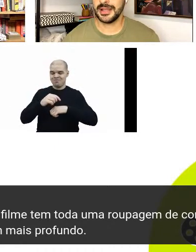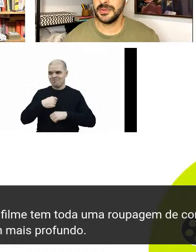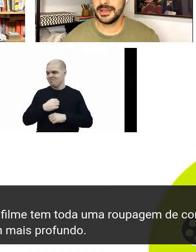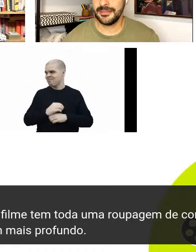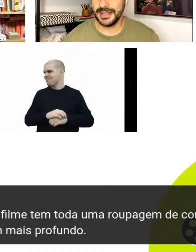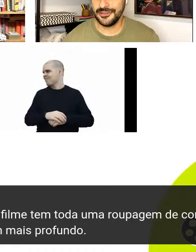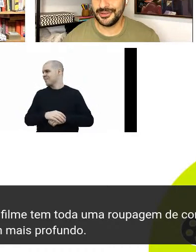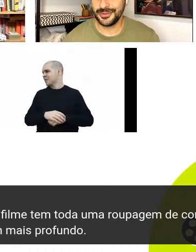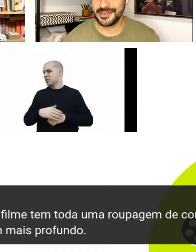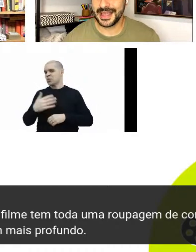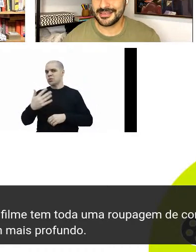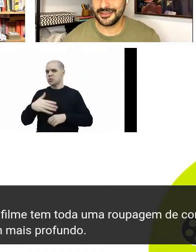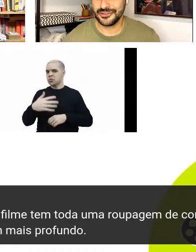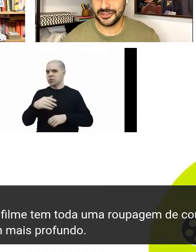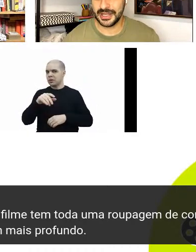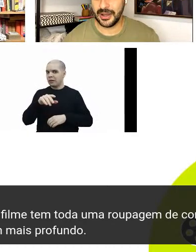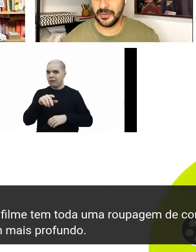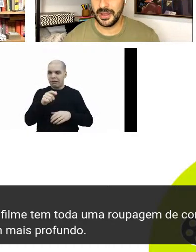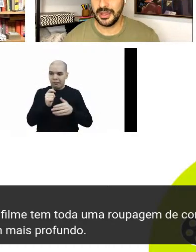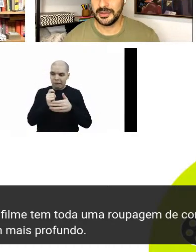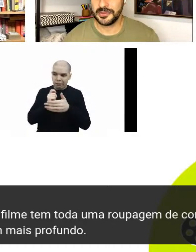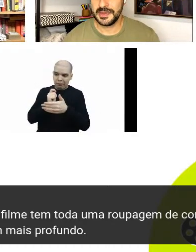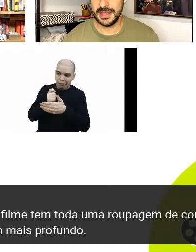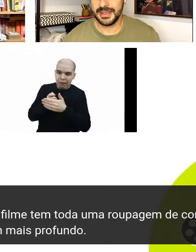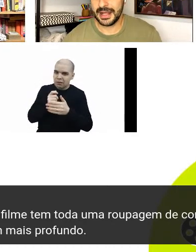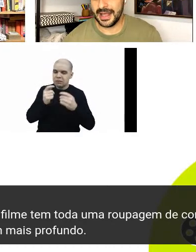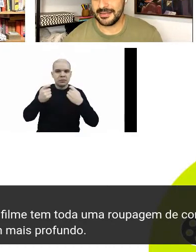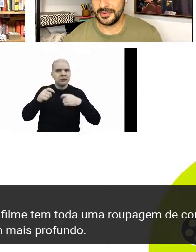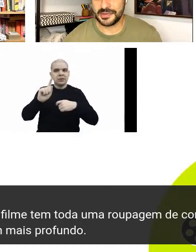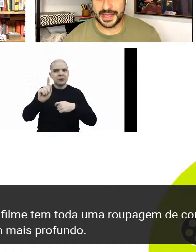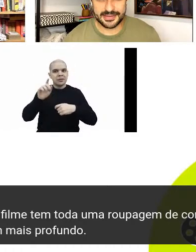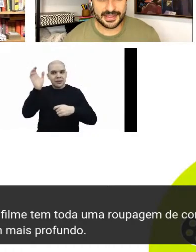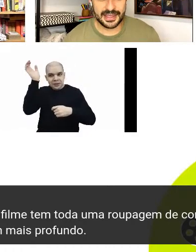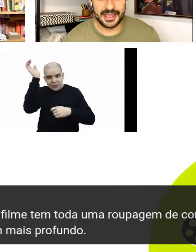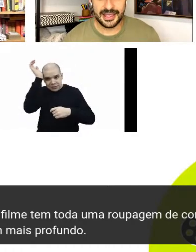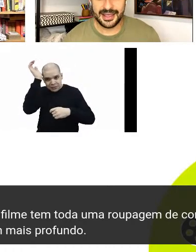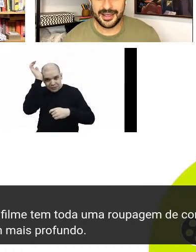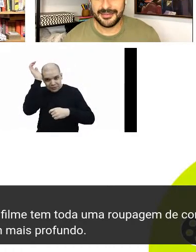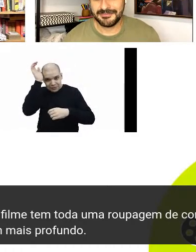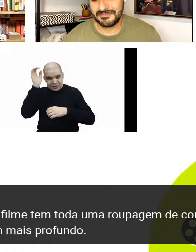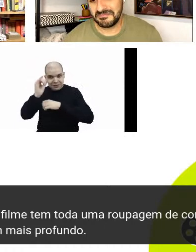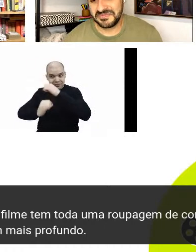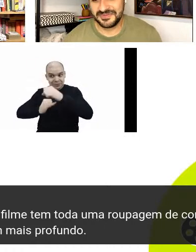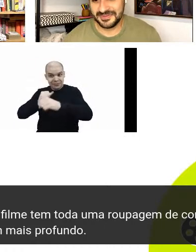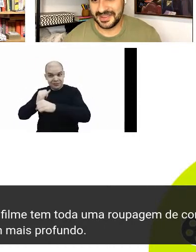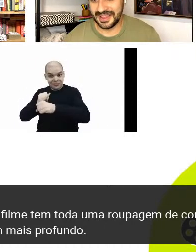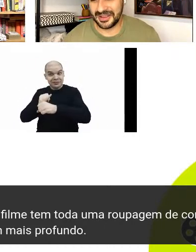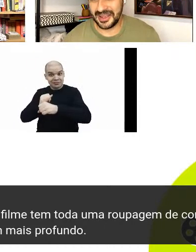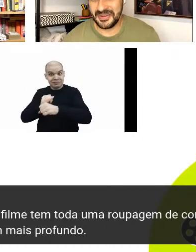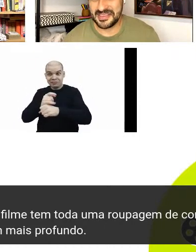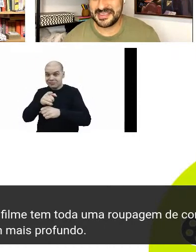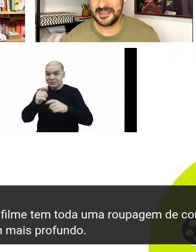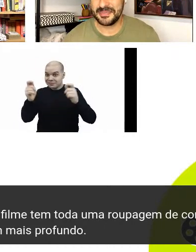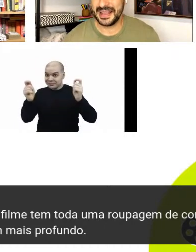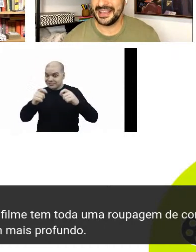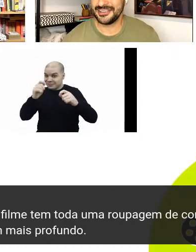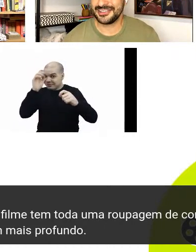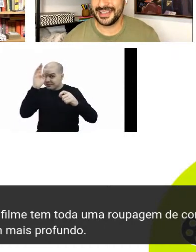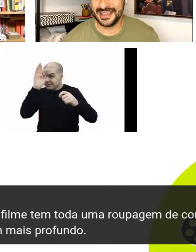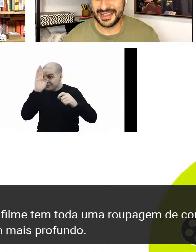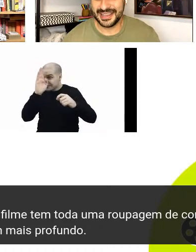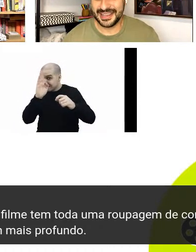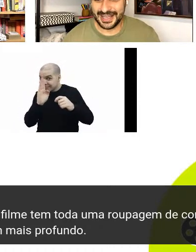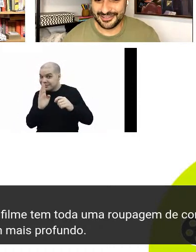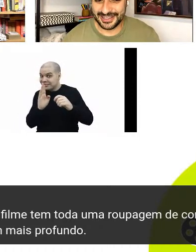entrou gratuitamente no Sesc Digital, no Cinema em Casa do Sesc, é reconhecida pela